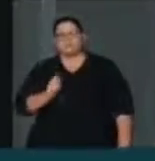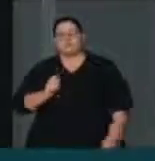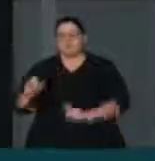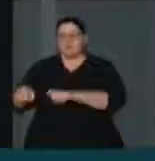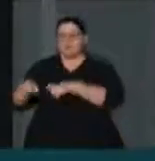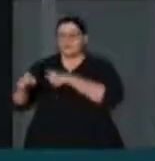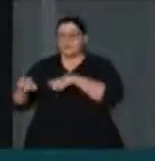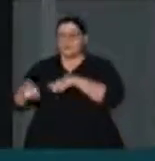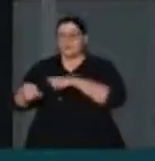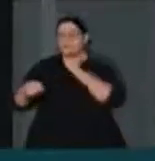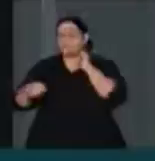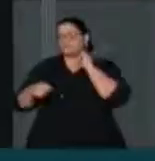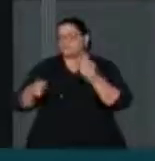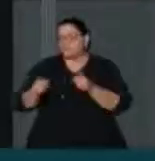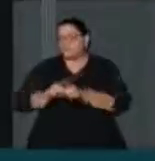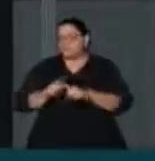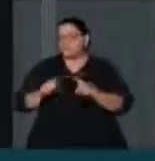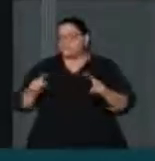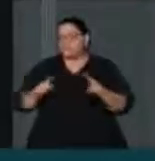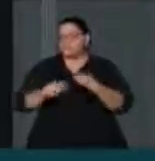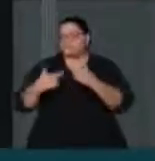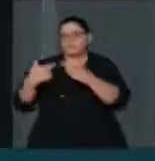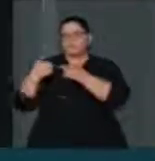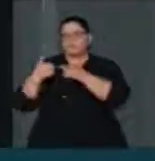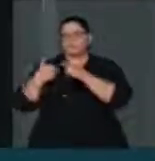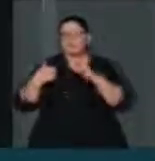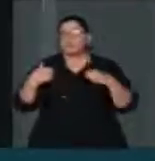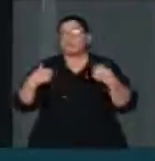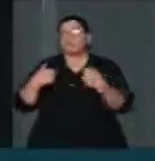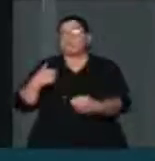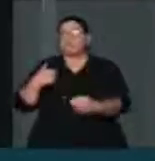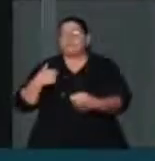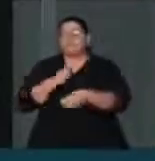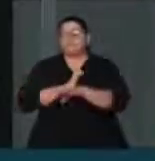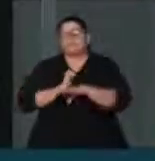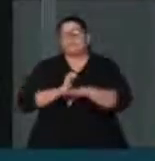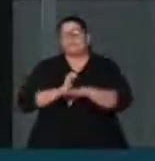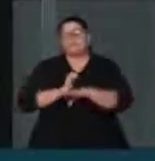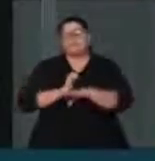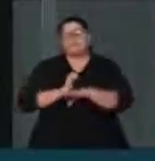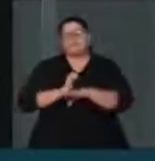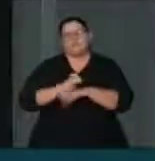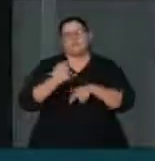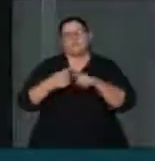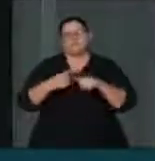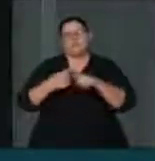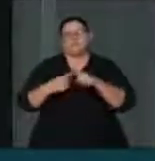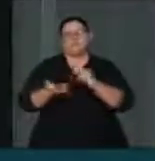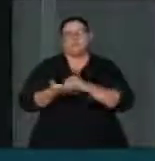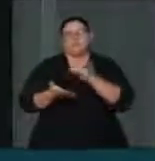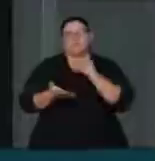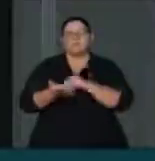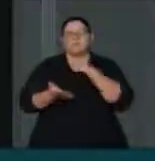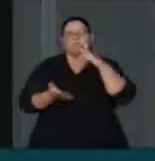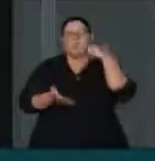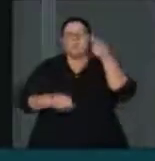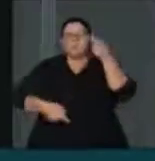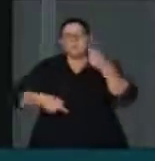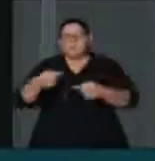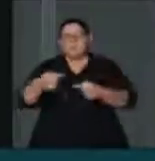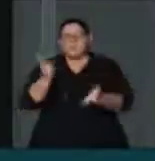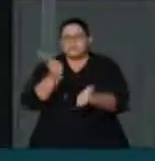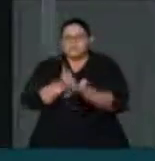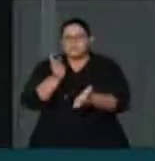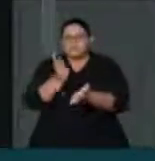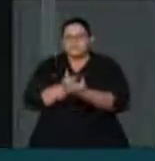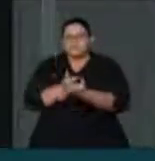responsabilidade é de quem? É do Estado brasileiro, que não tem uma política, não tem uma política de Estado, da